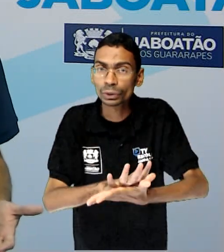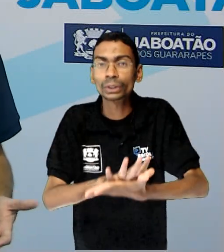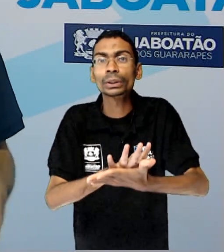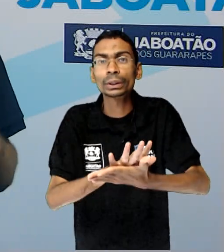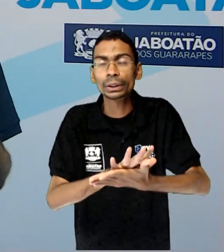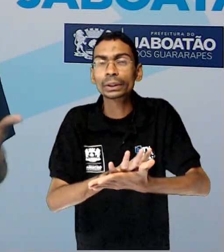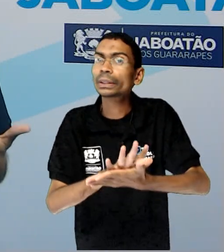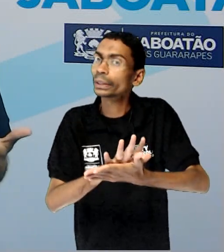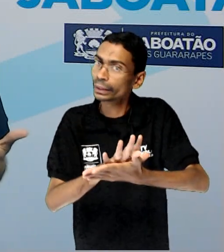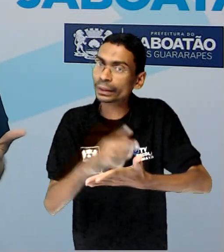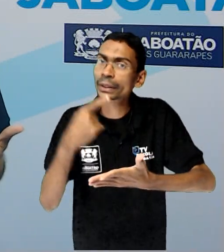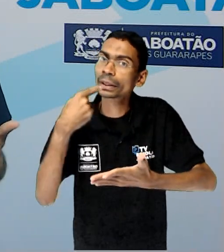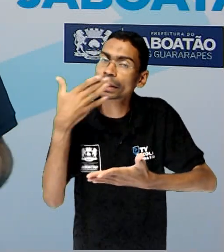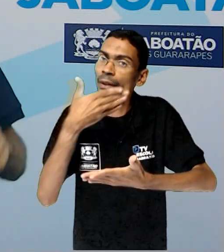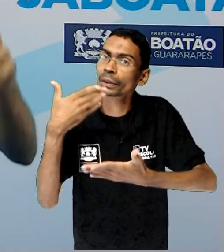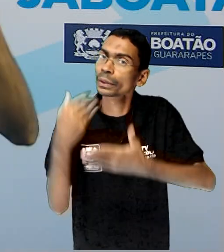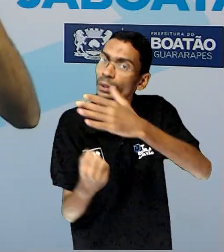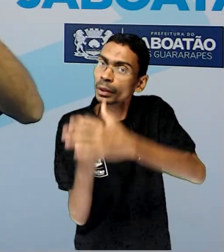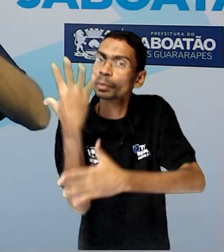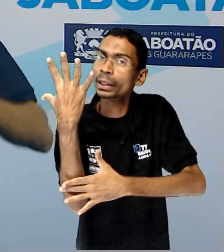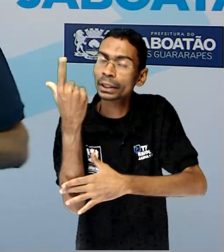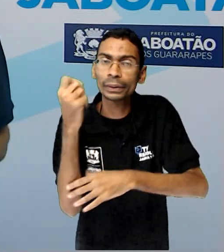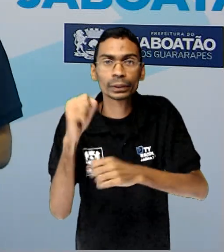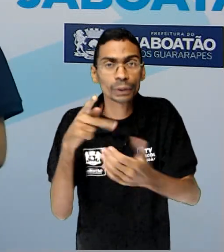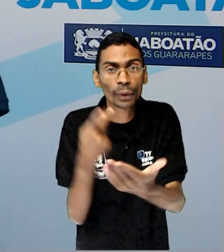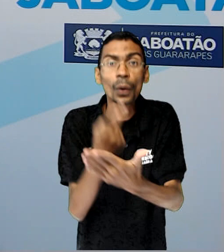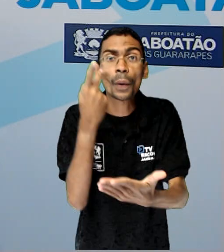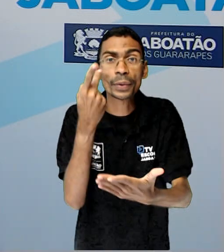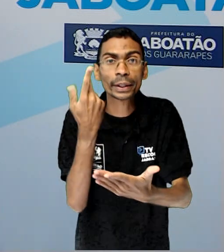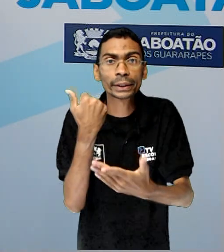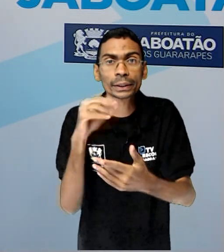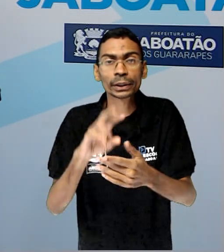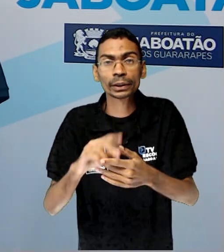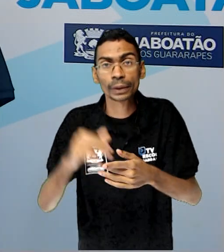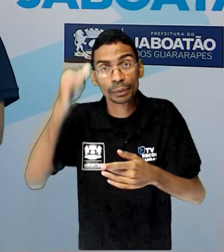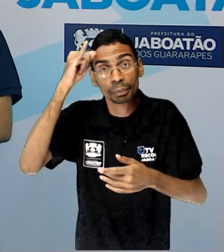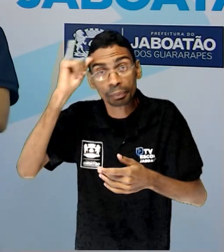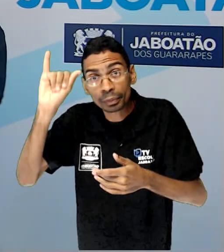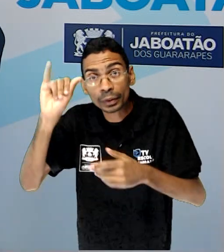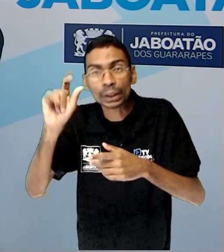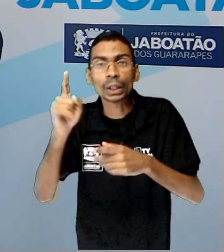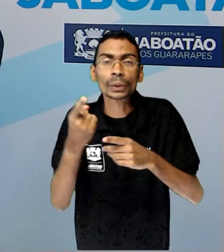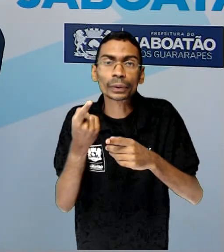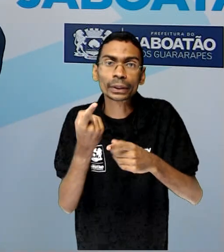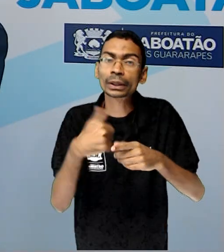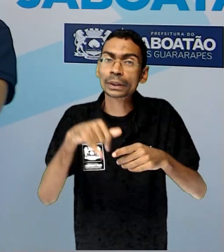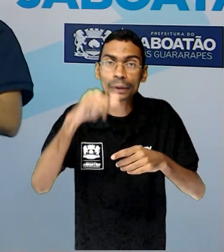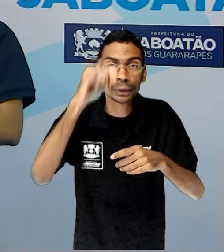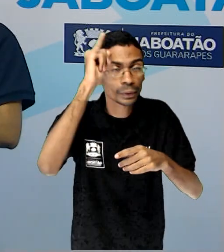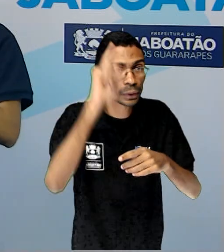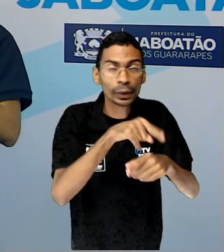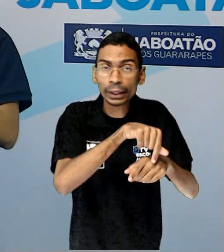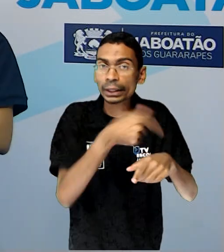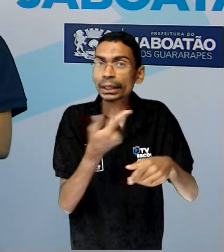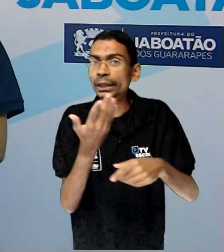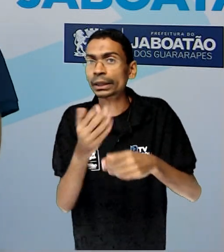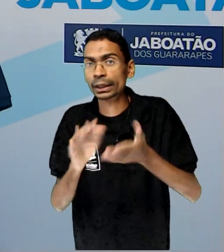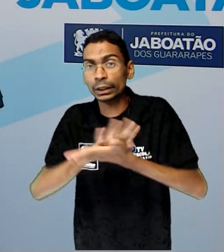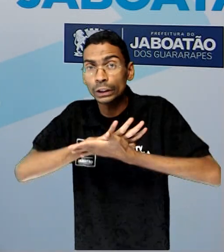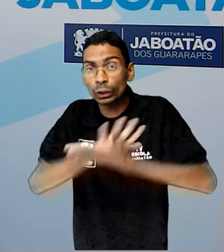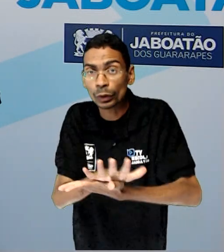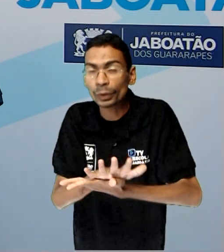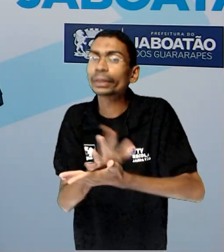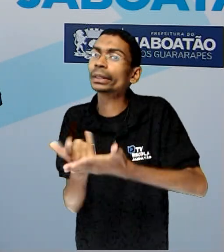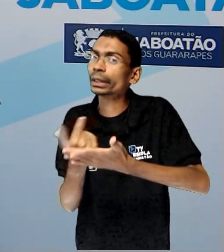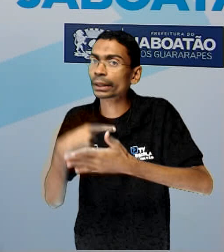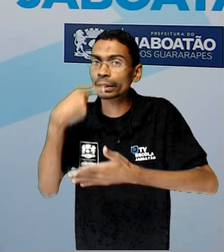né? E foi o aconteceu. E aí, como é que eles fizeram para evitar que o gado destruísse a cana